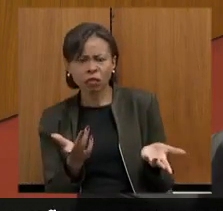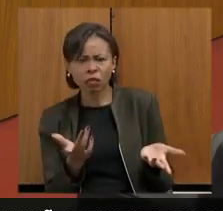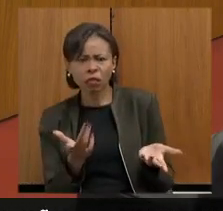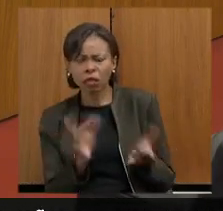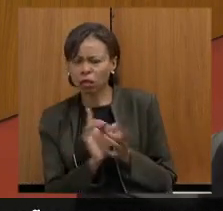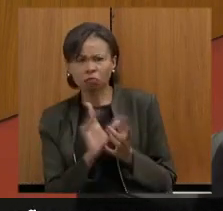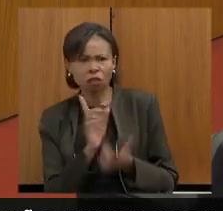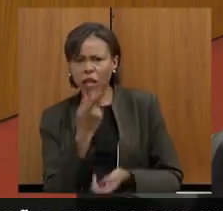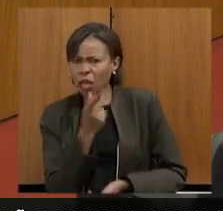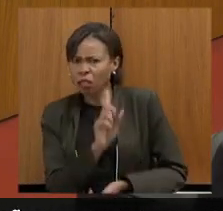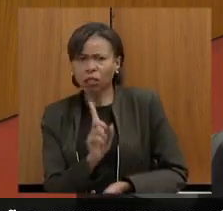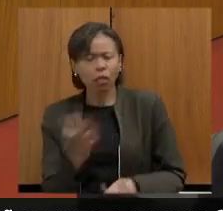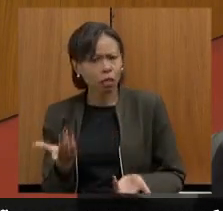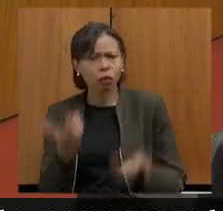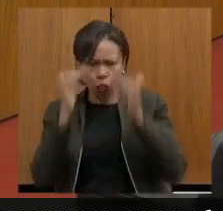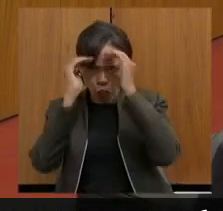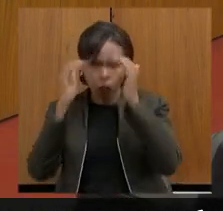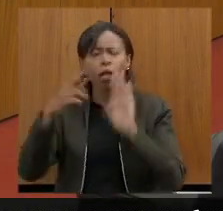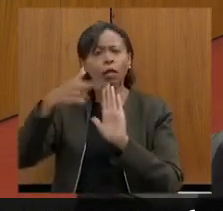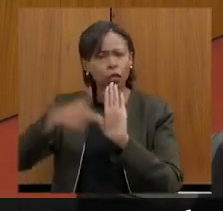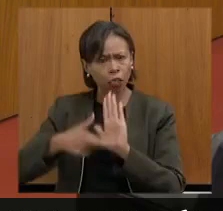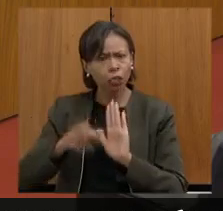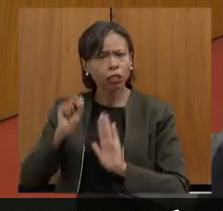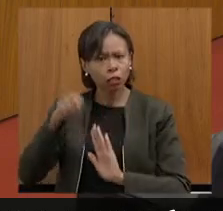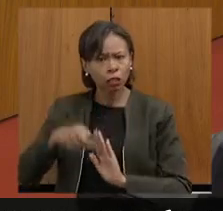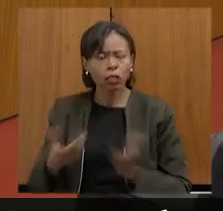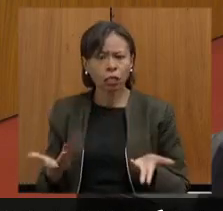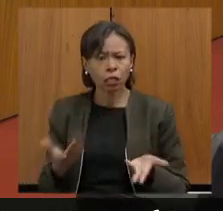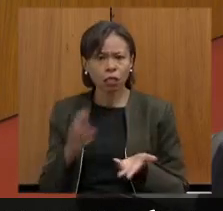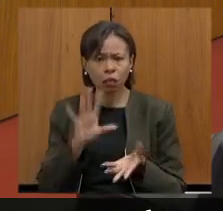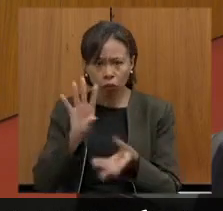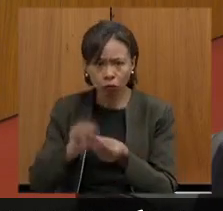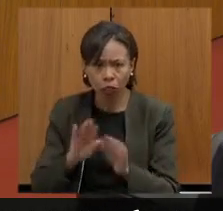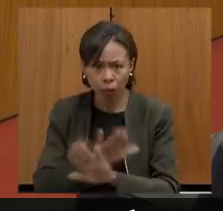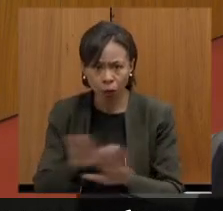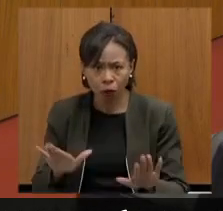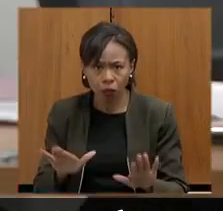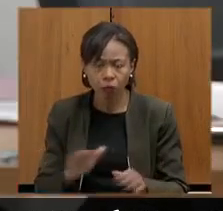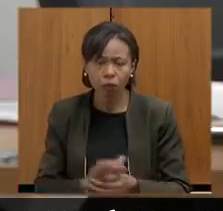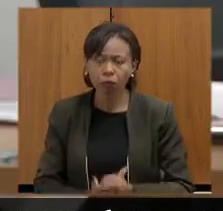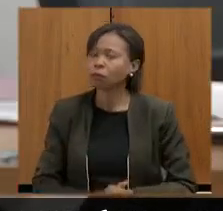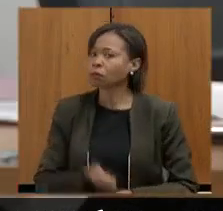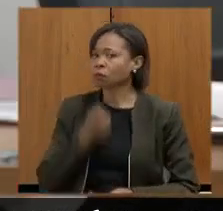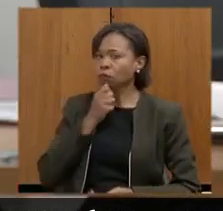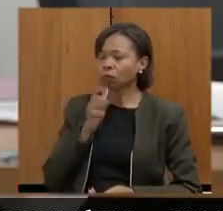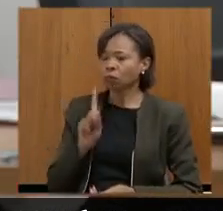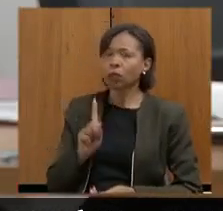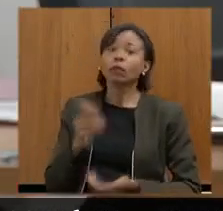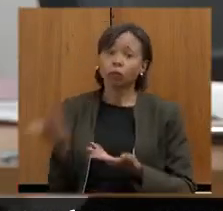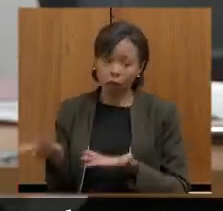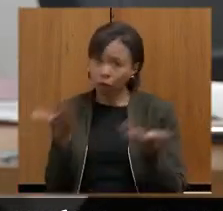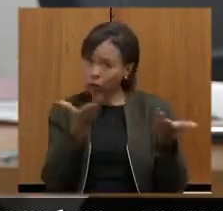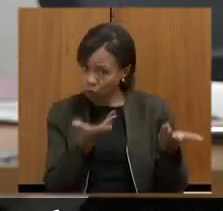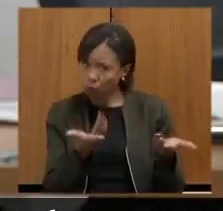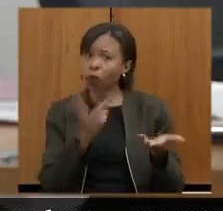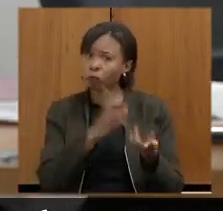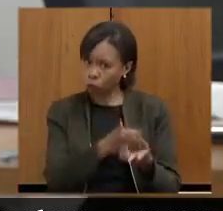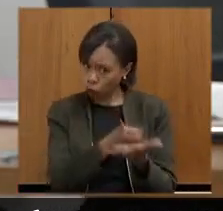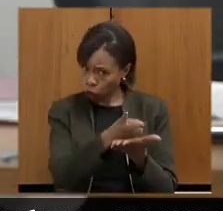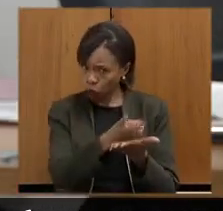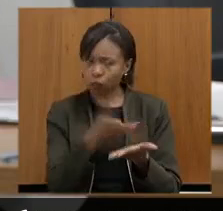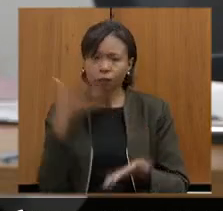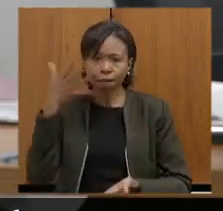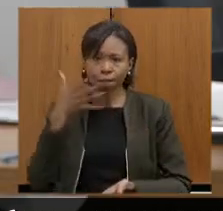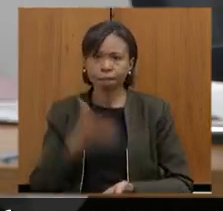parlamentar, não. Estou cumprindo o regimento interno. A senhora concluiu? Não concluí. Então, devolvo a palavra para a Vossa Excelência.